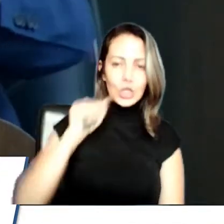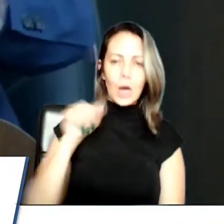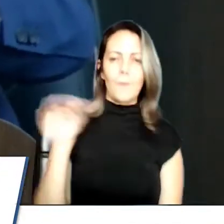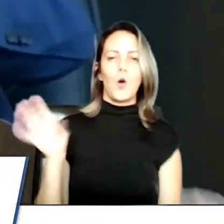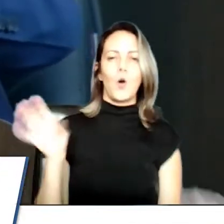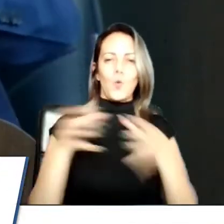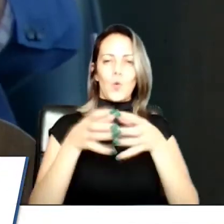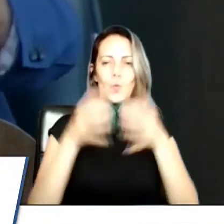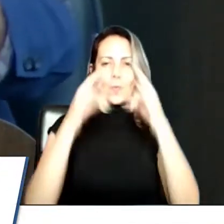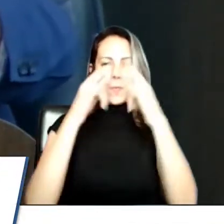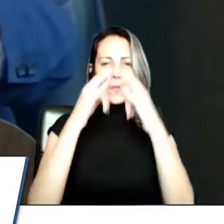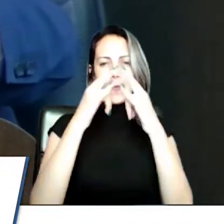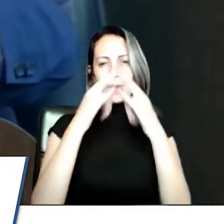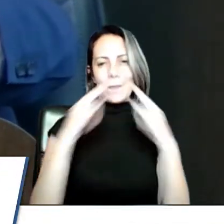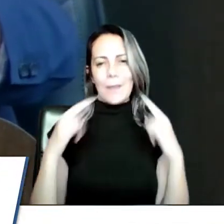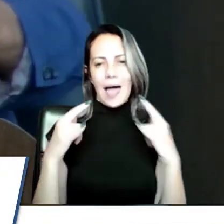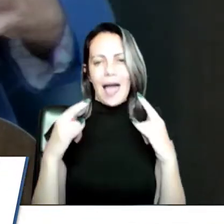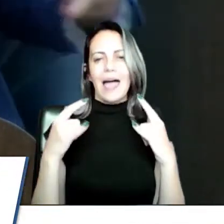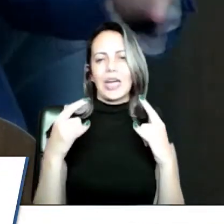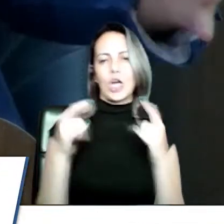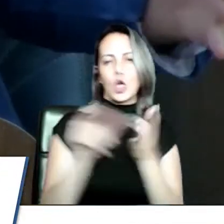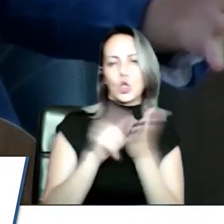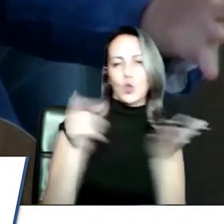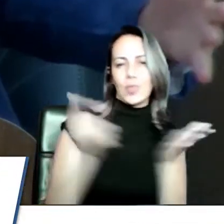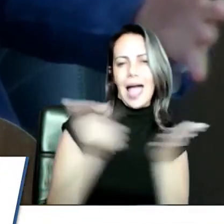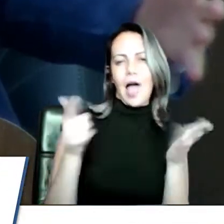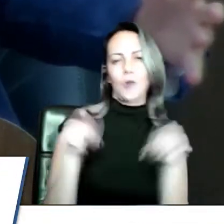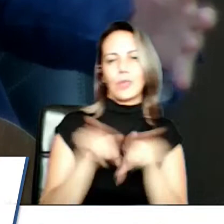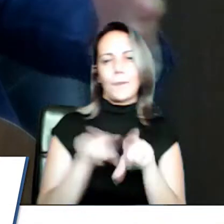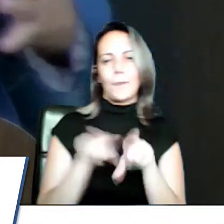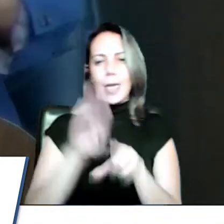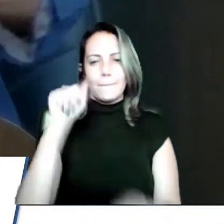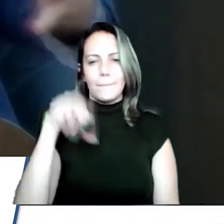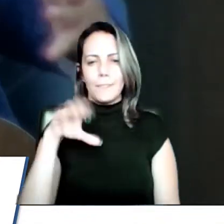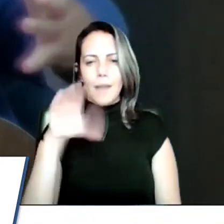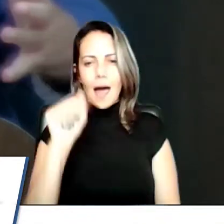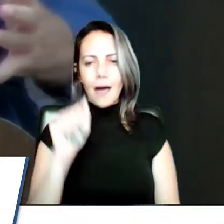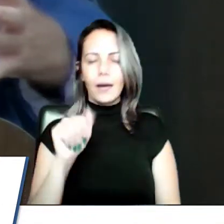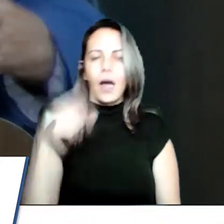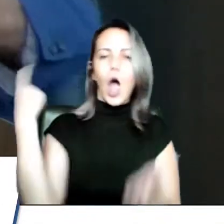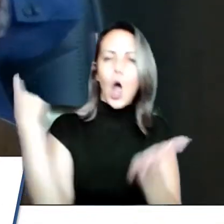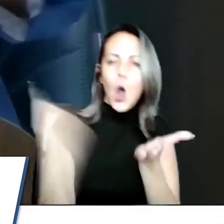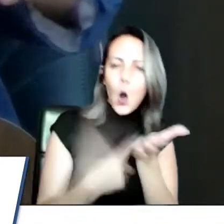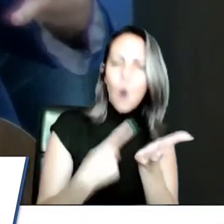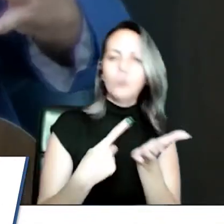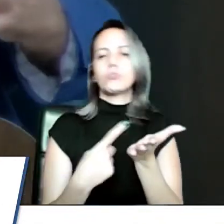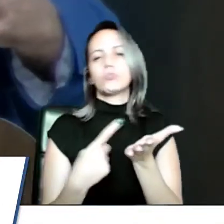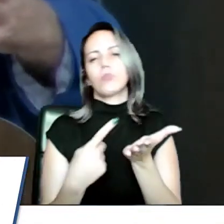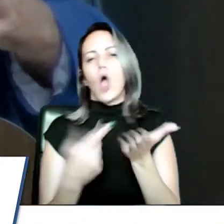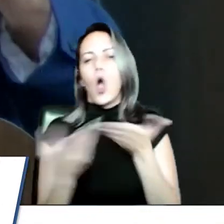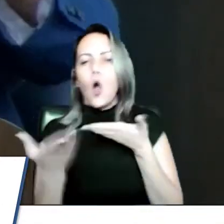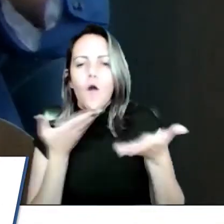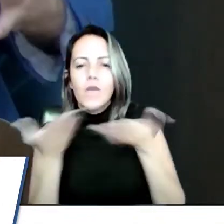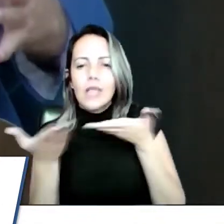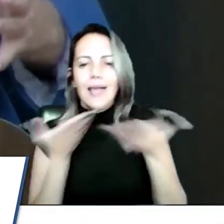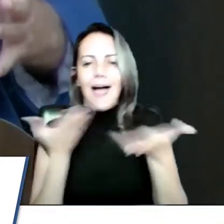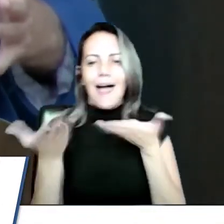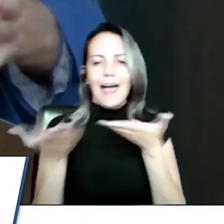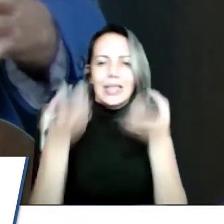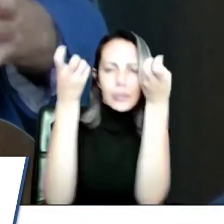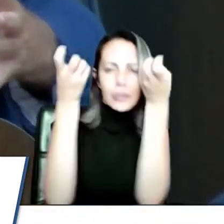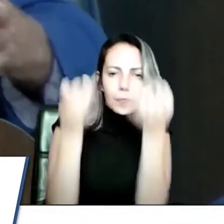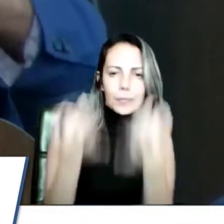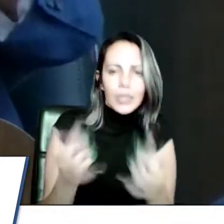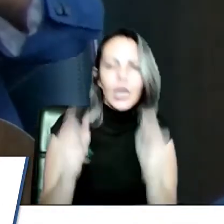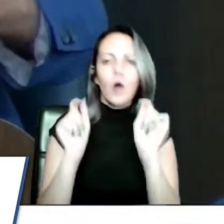e bancas para conversar, senta na banca de negociação, explica para ele o que for para alterar, manda para essa